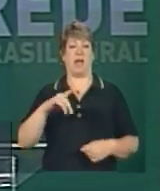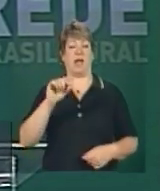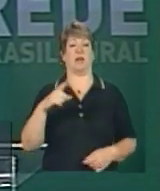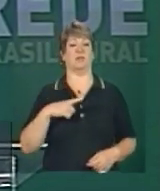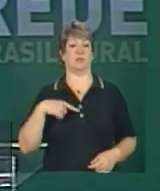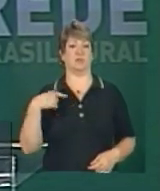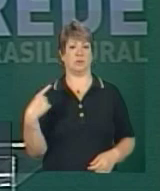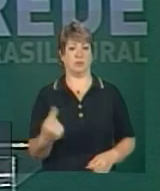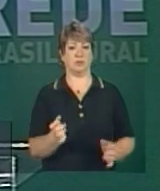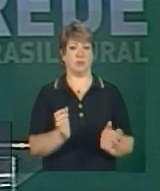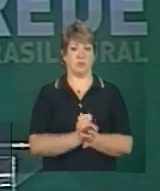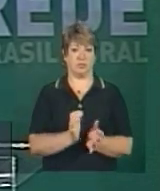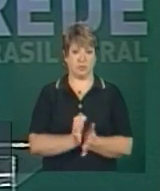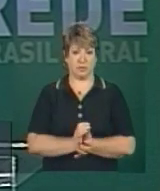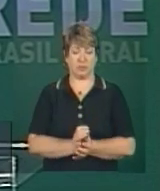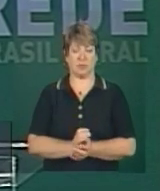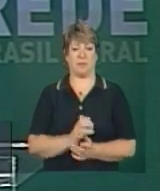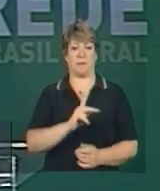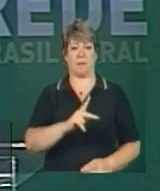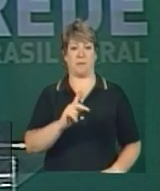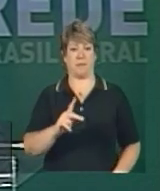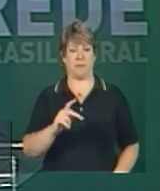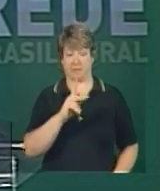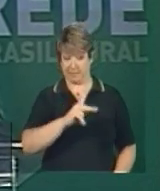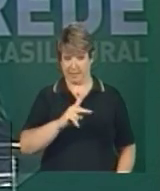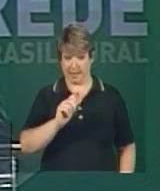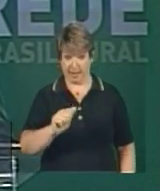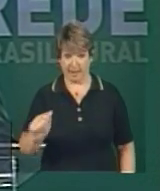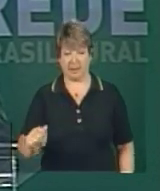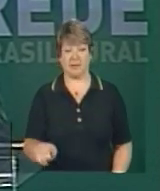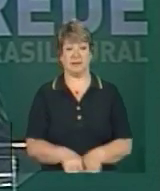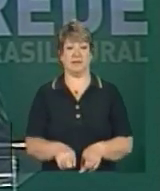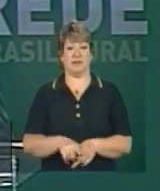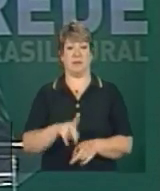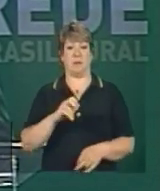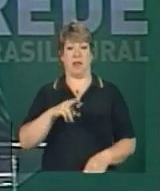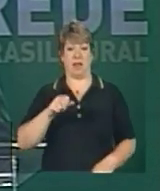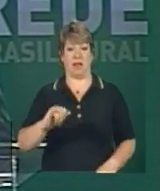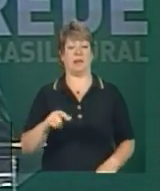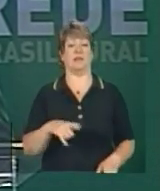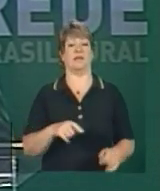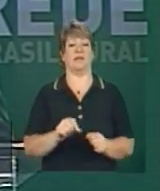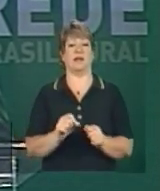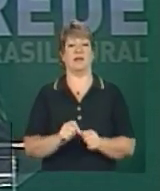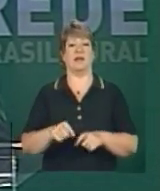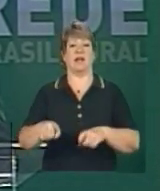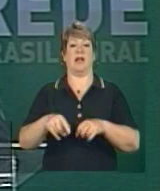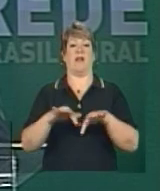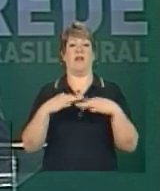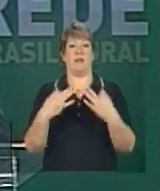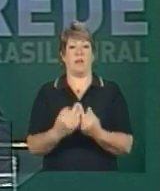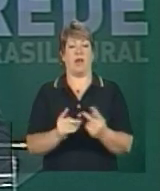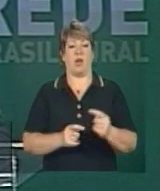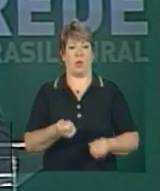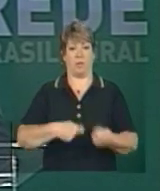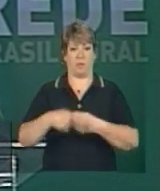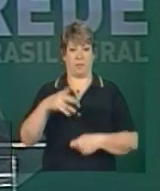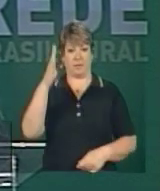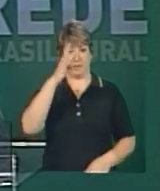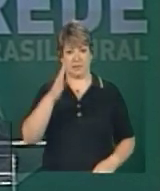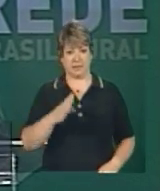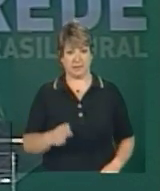particular, com o PNA e o PAA, e consolidarmos um papel estratégico na agricultura familiar na economia brasileira,